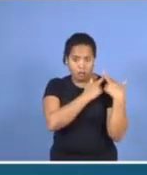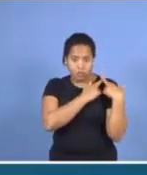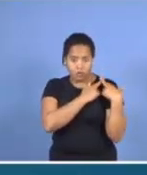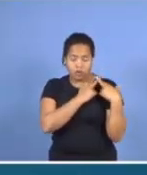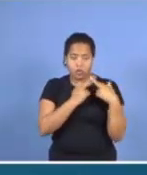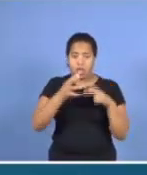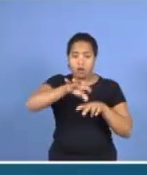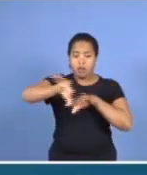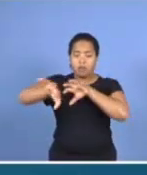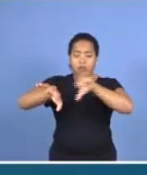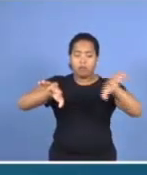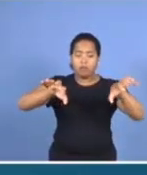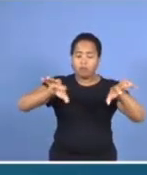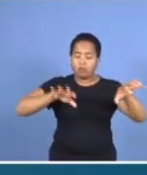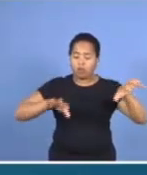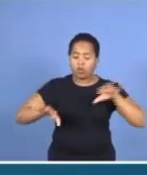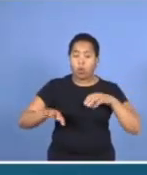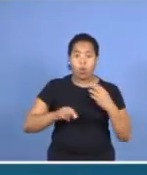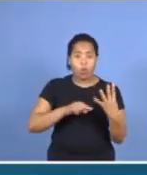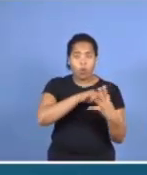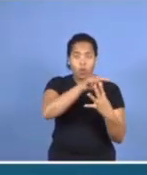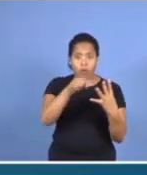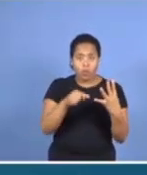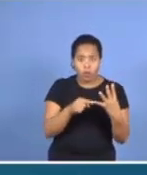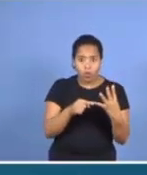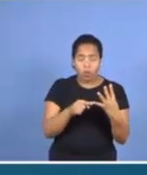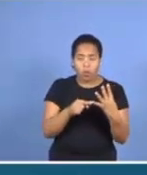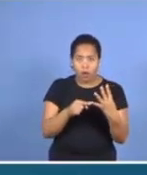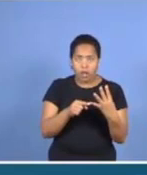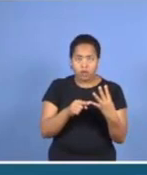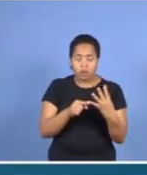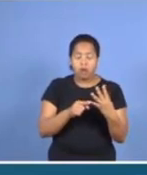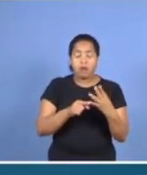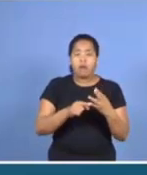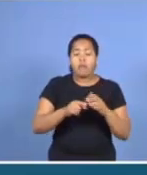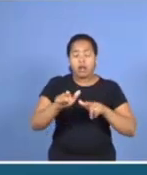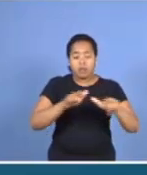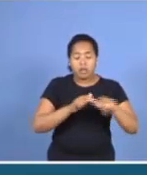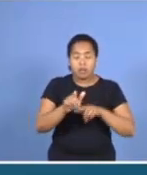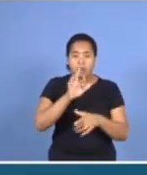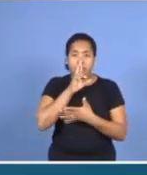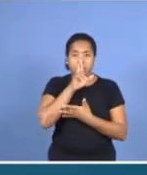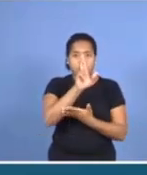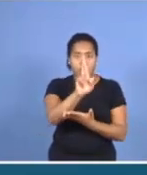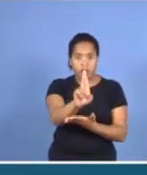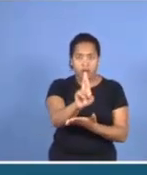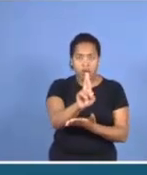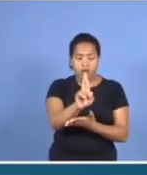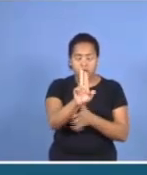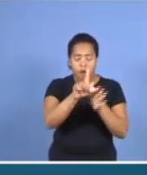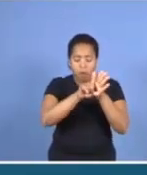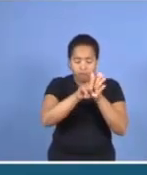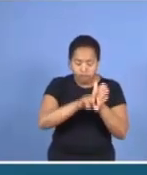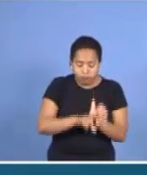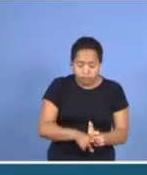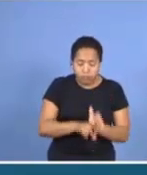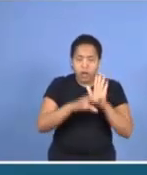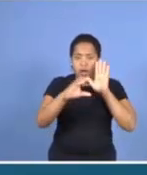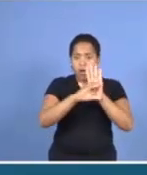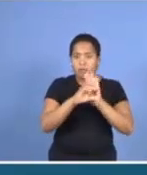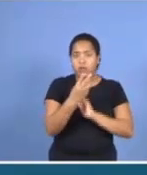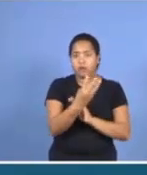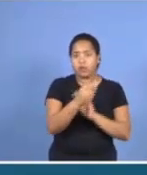irmãos em quatro grupos, para trabalharem dentro dessas respostas. Irmãos, vamos examinar, lá no capítulo 3, verso 5,